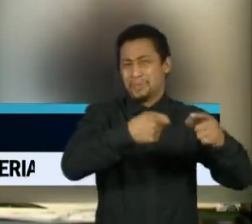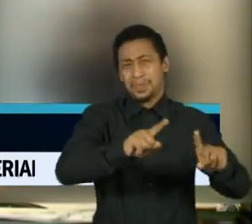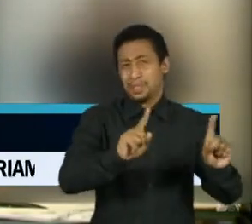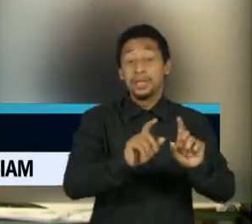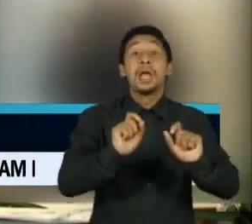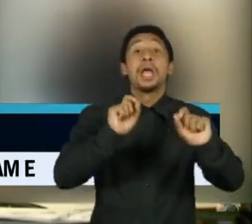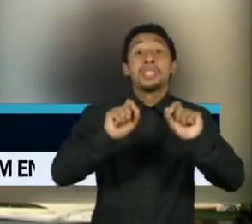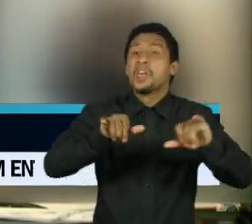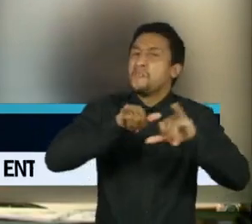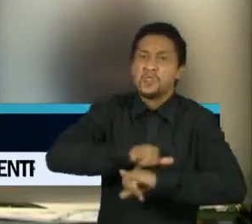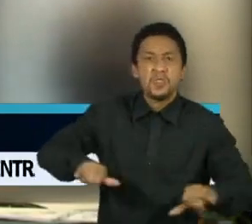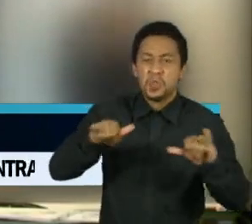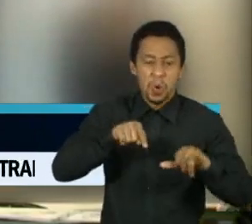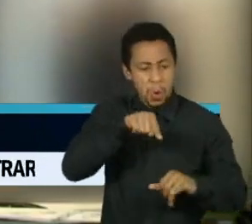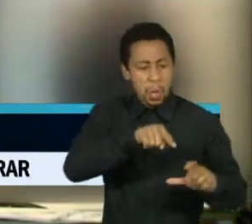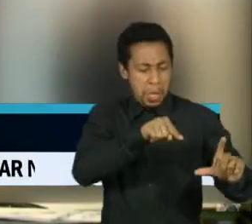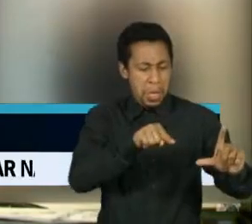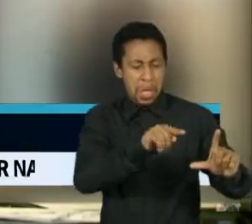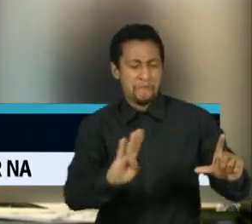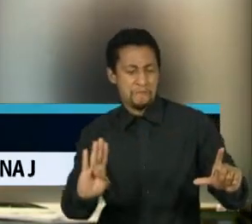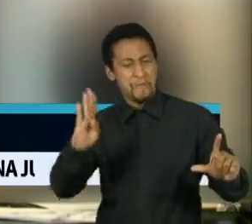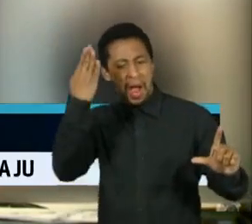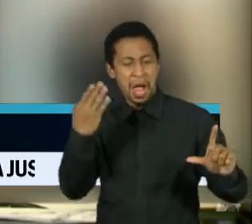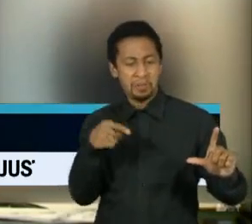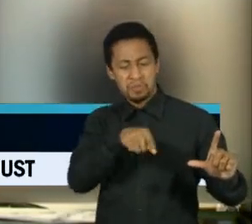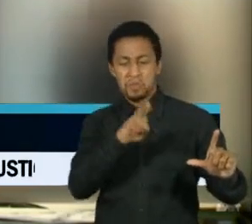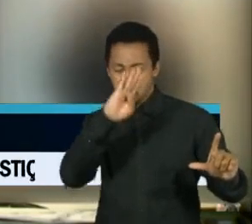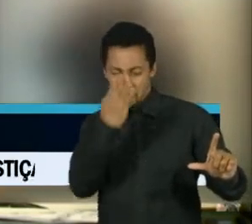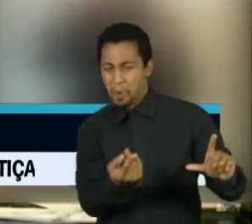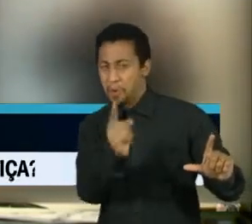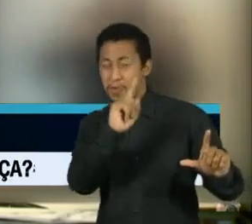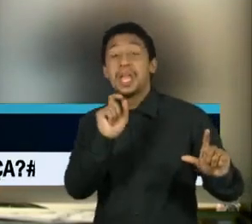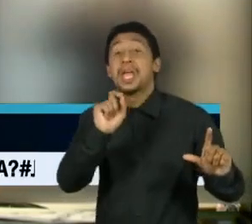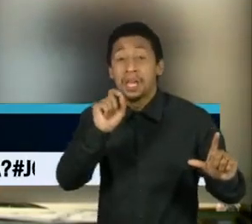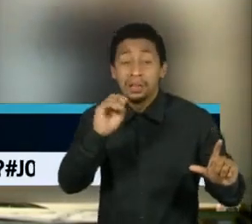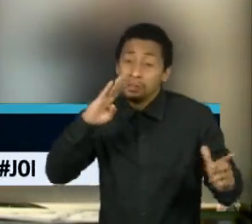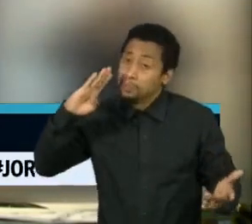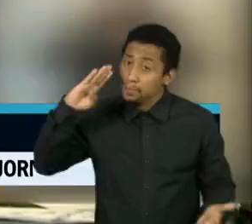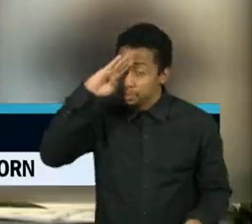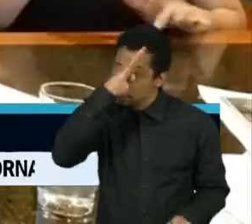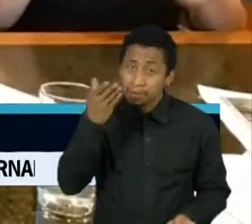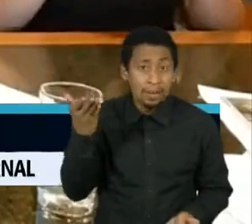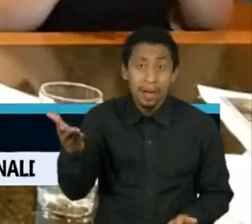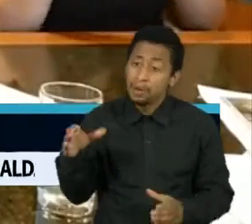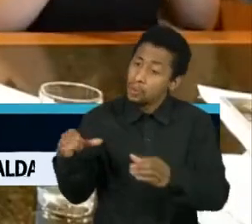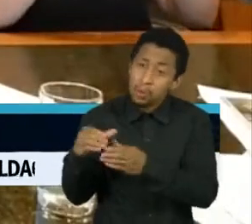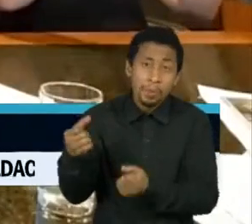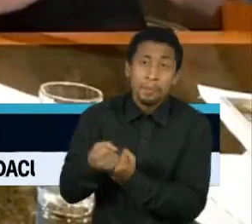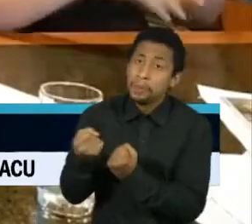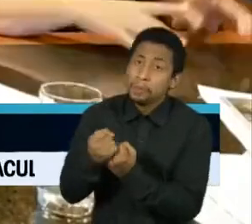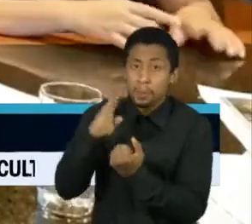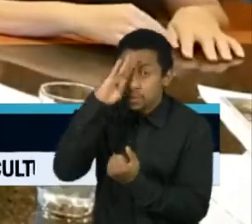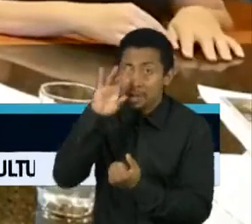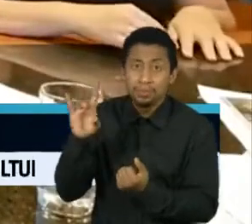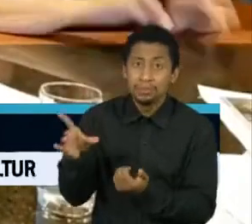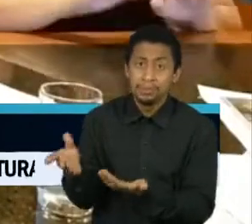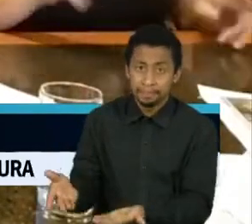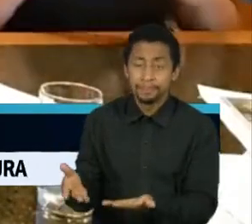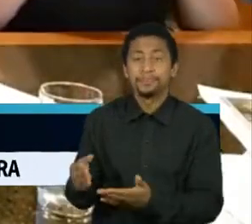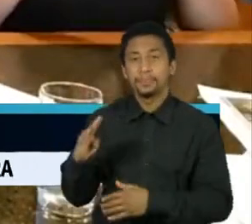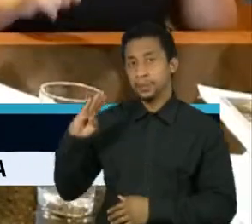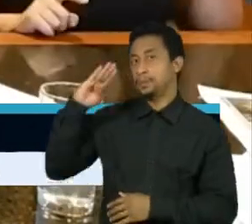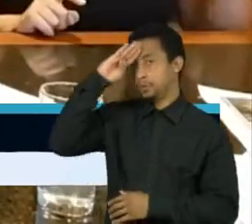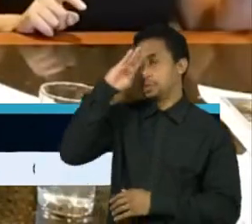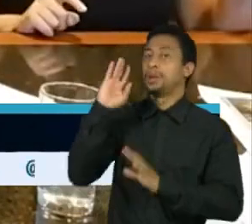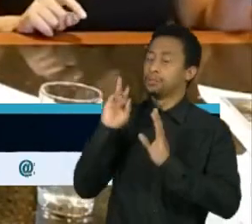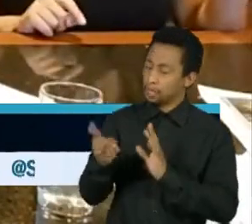fraude, de insegurança, foi especialmente o Bolsonaro e os bolsonaristas. O presidente da República sempre